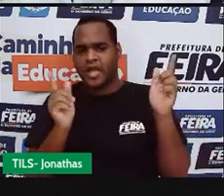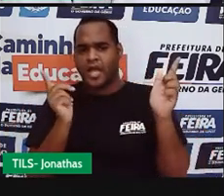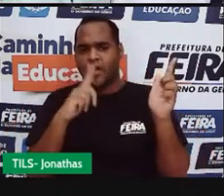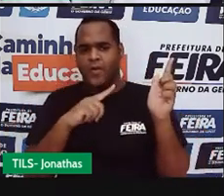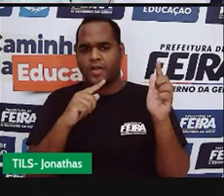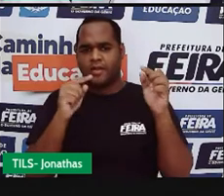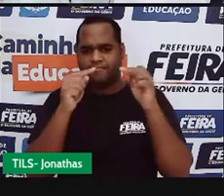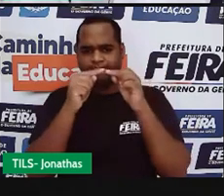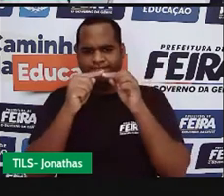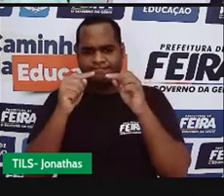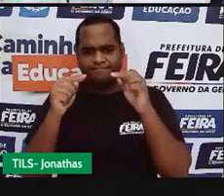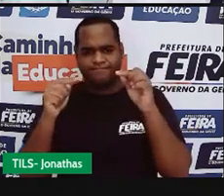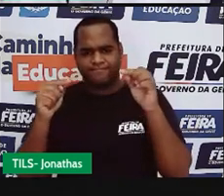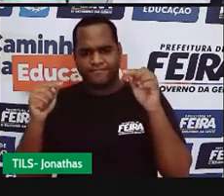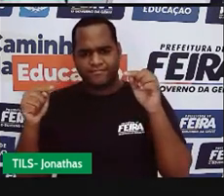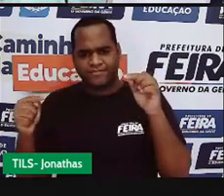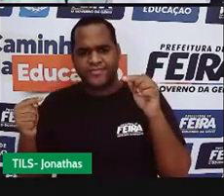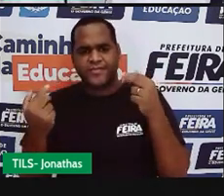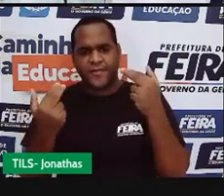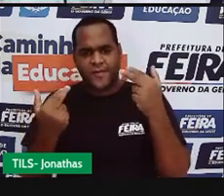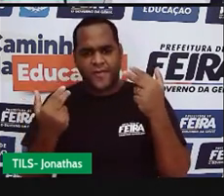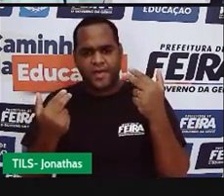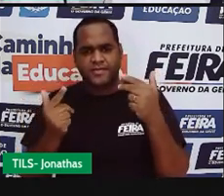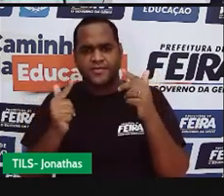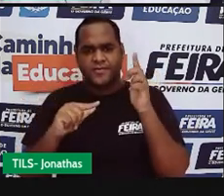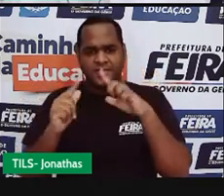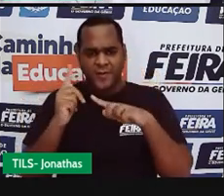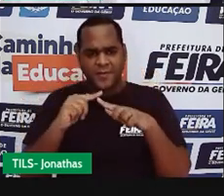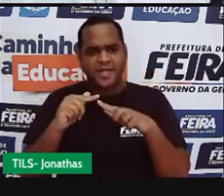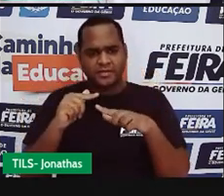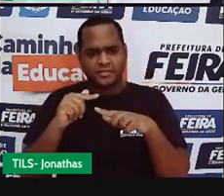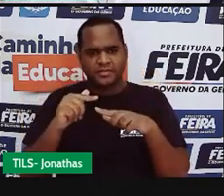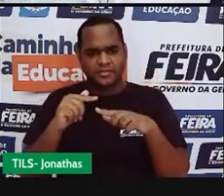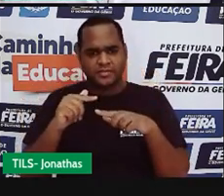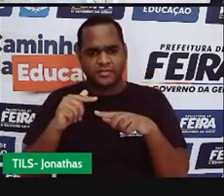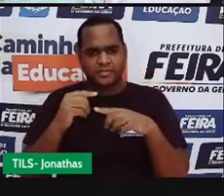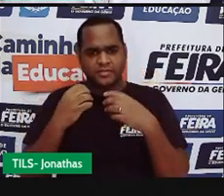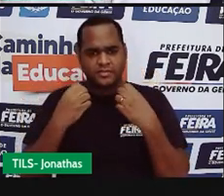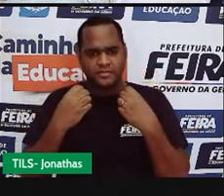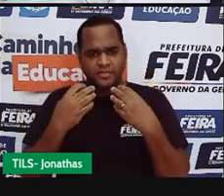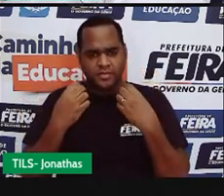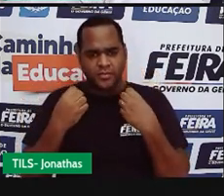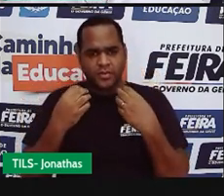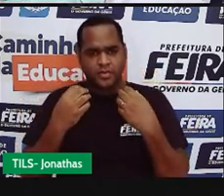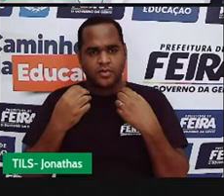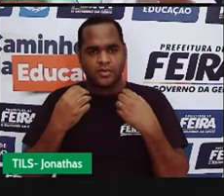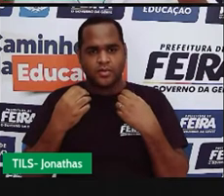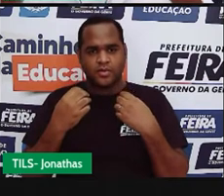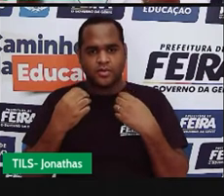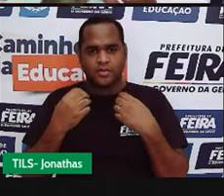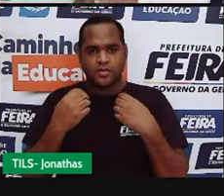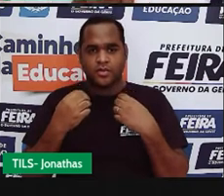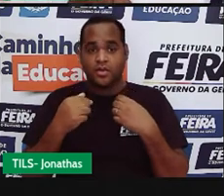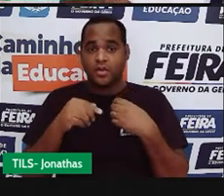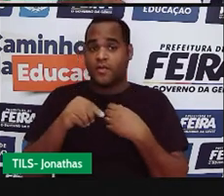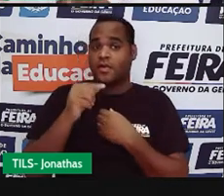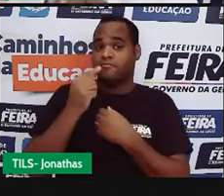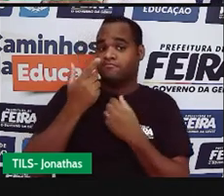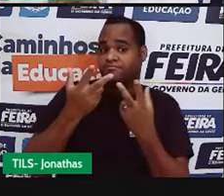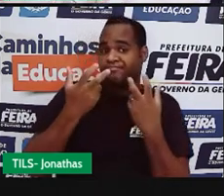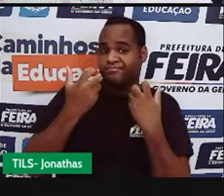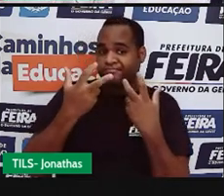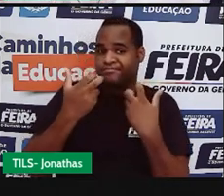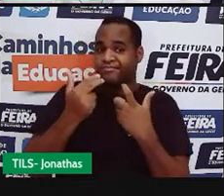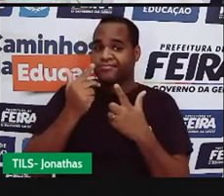desse lado para ligar esses pontos? Você já percebe visualmente com seus